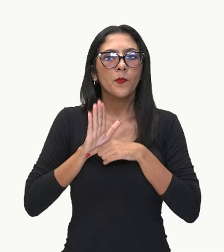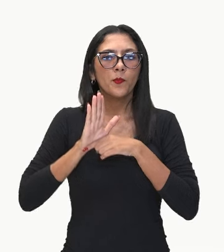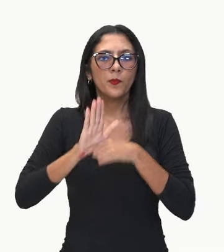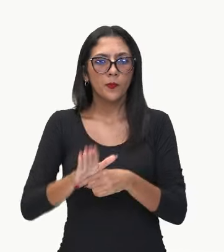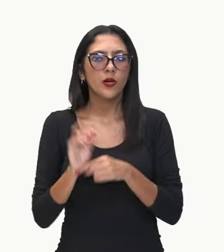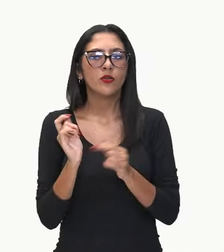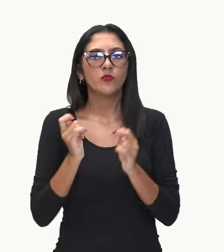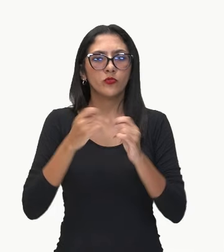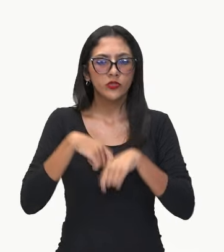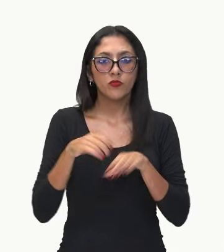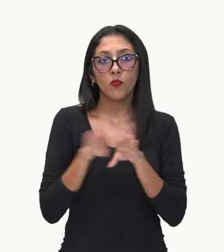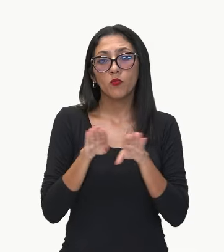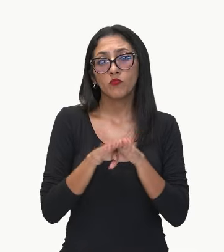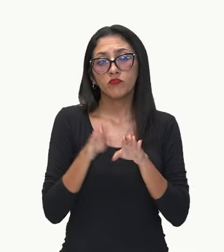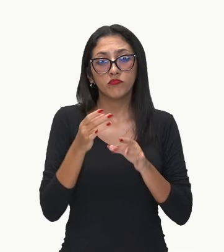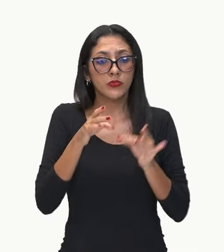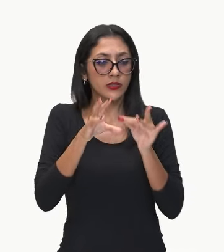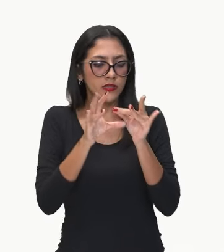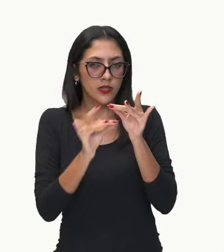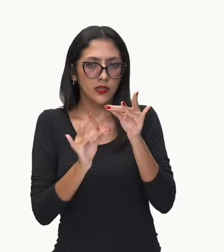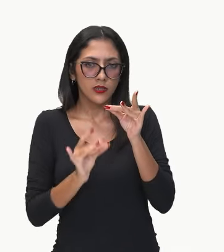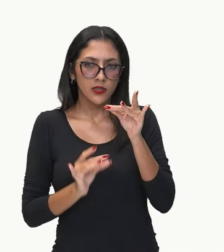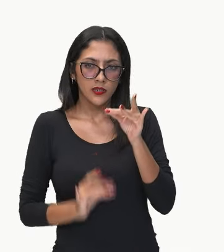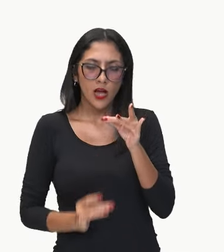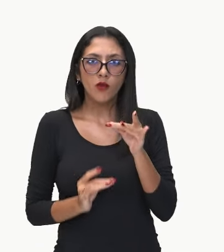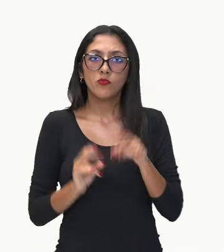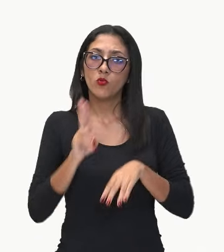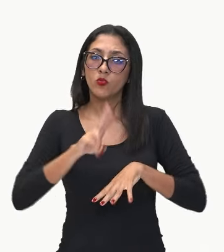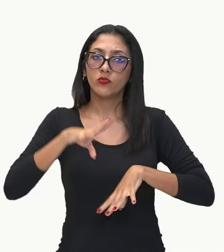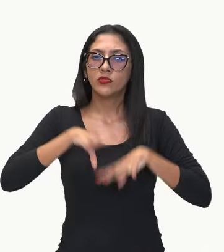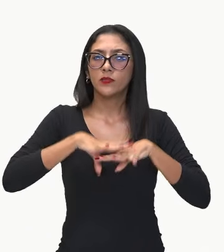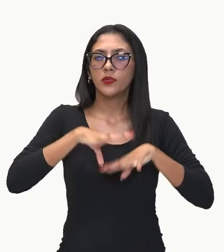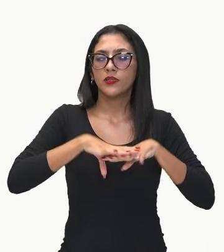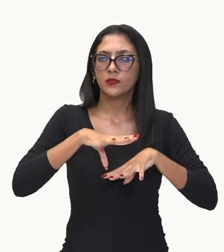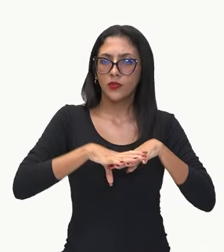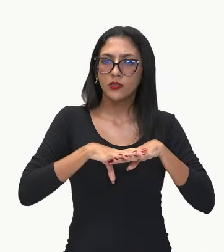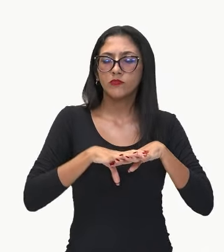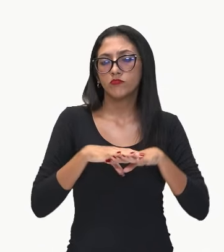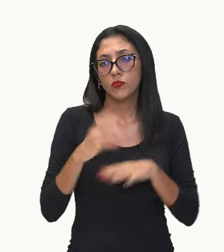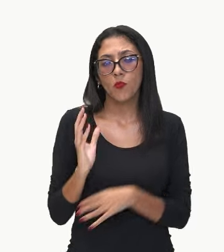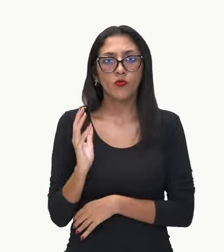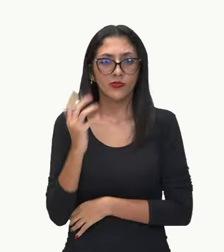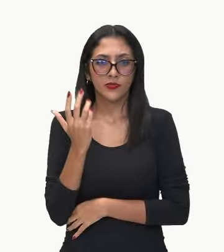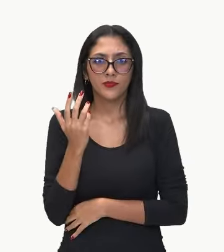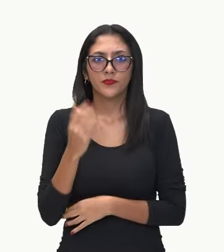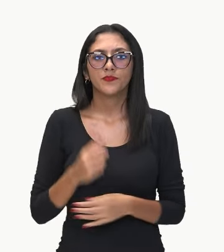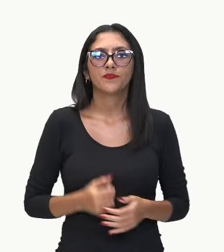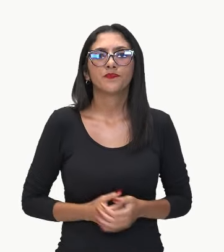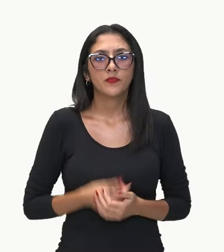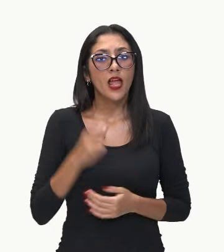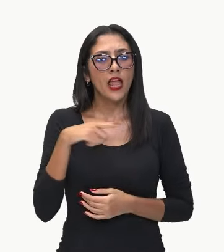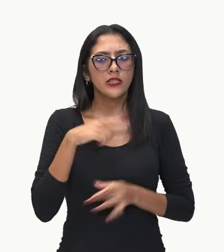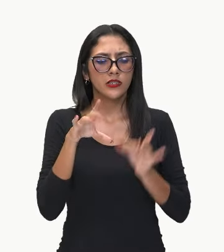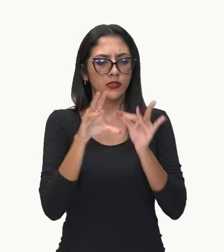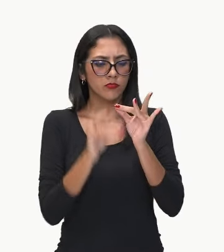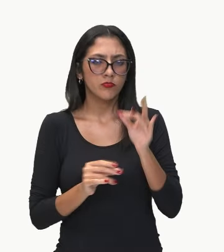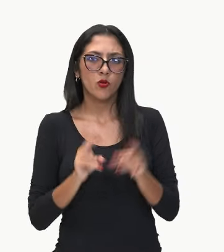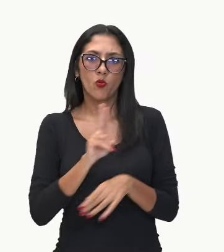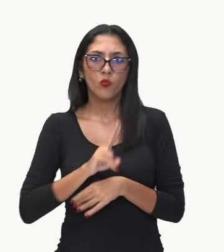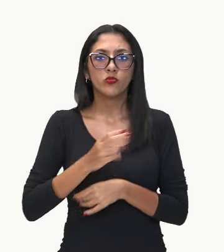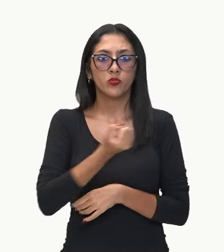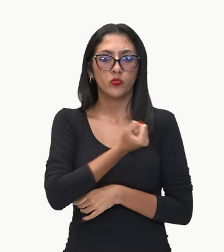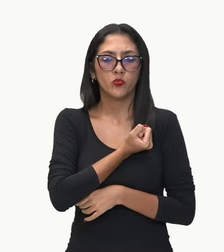expressar ou descrever matematicamente uma situação. Essa descrição envolve